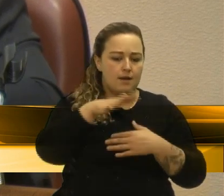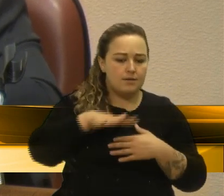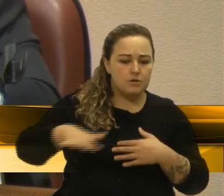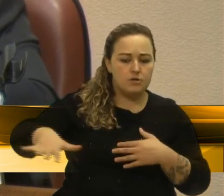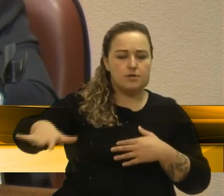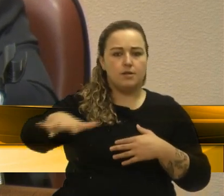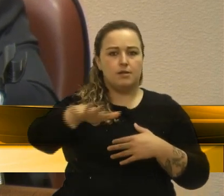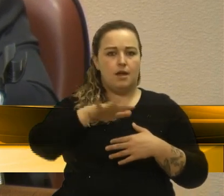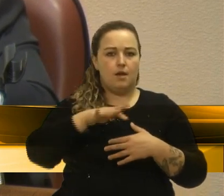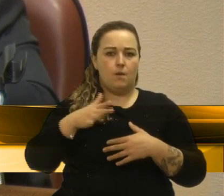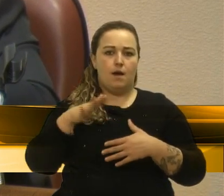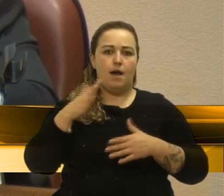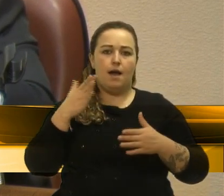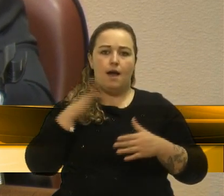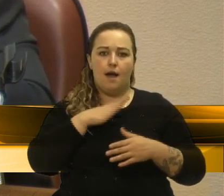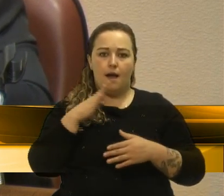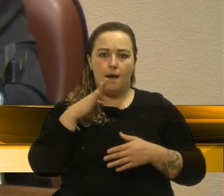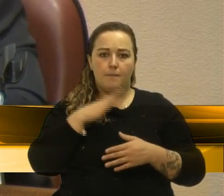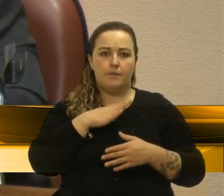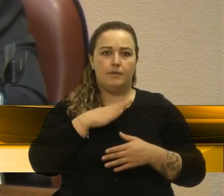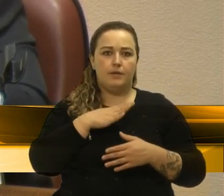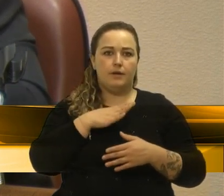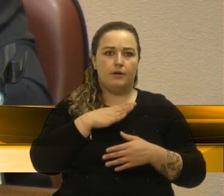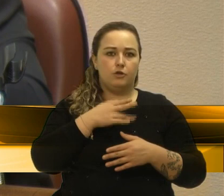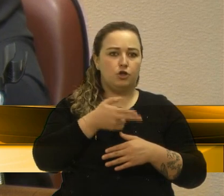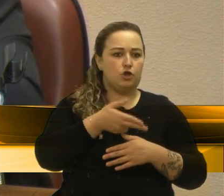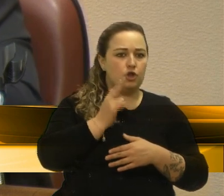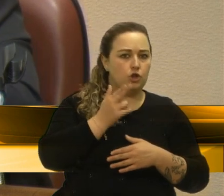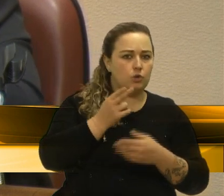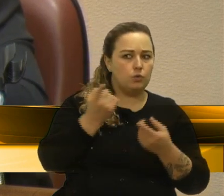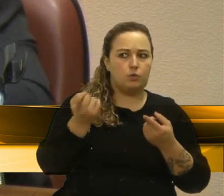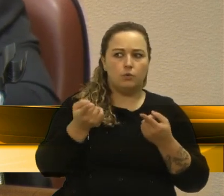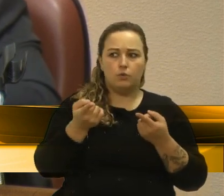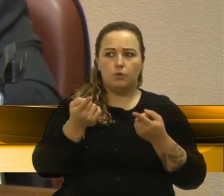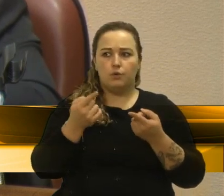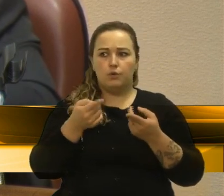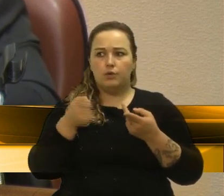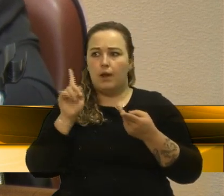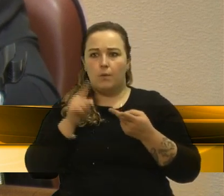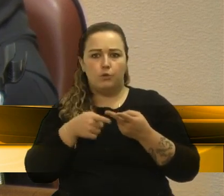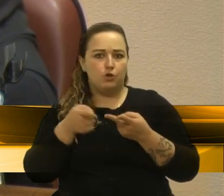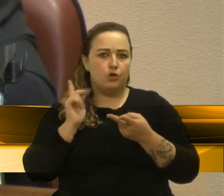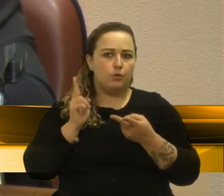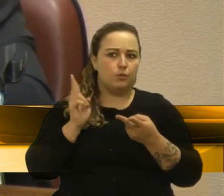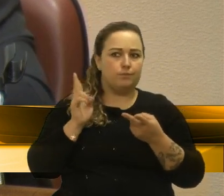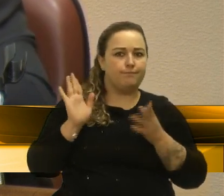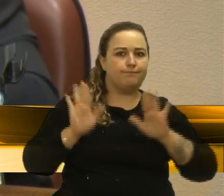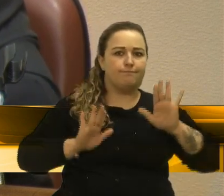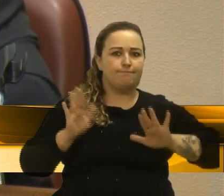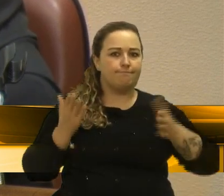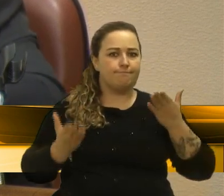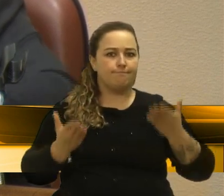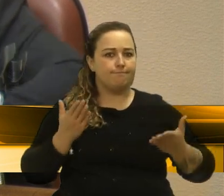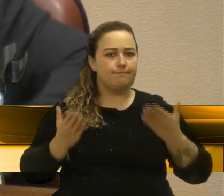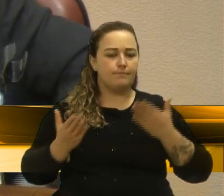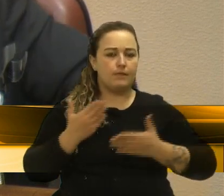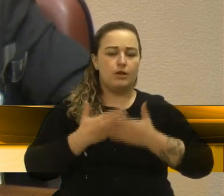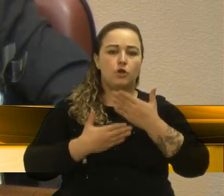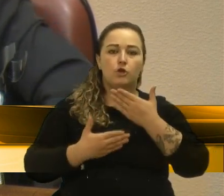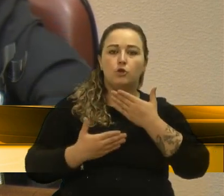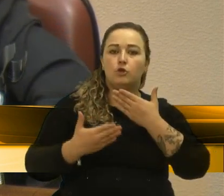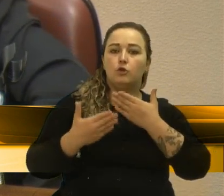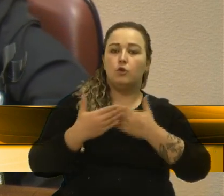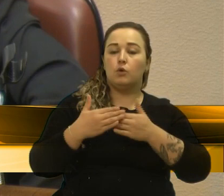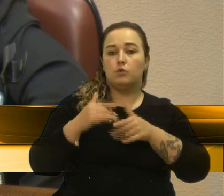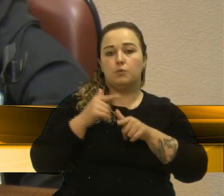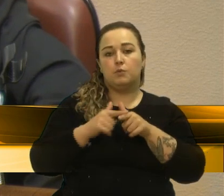uma situação de tiro, de dar um tiro ou não dar um tiro, e todas as consequências que podem